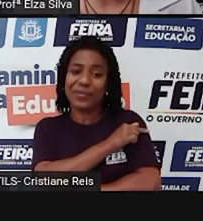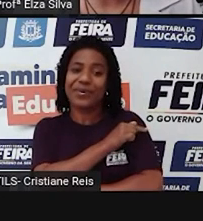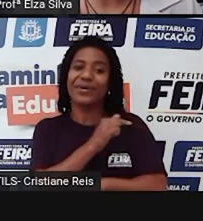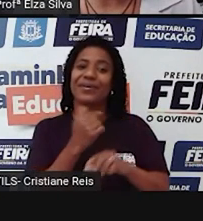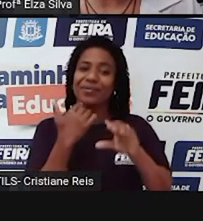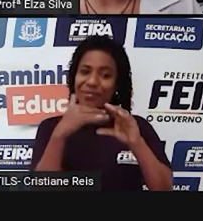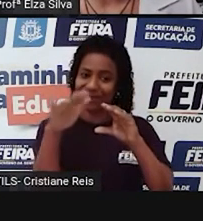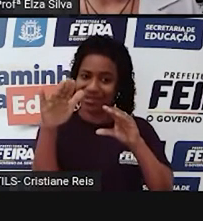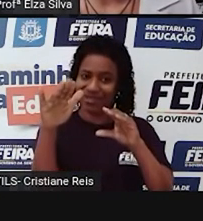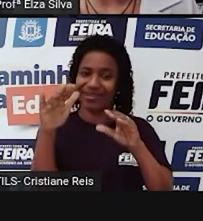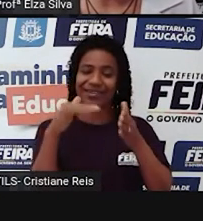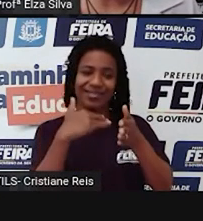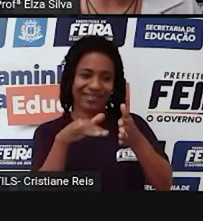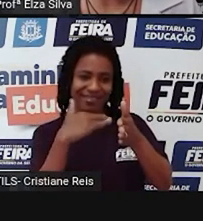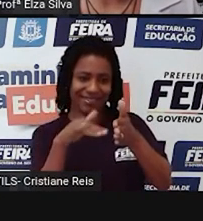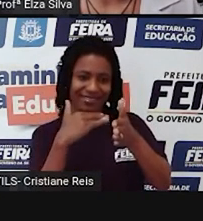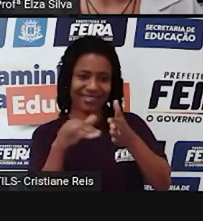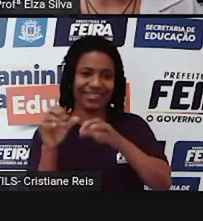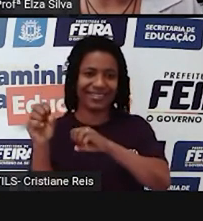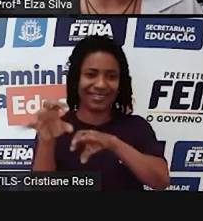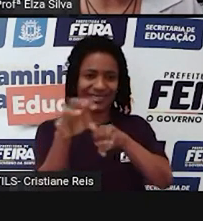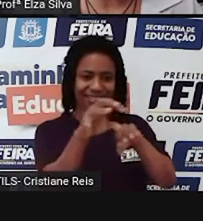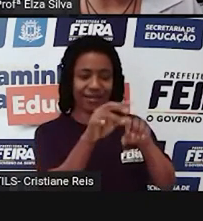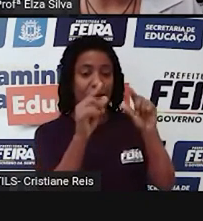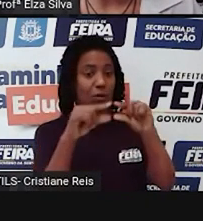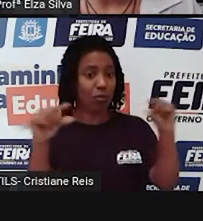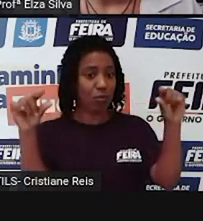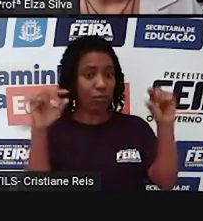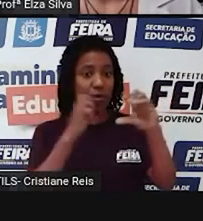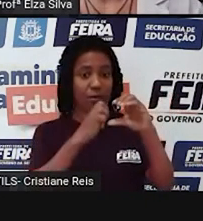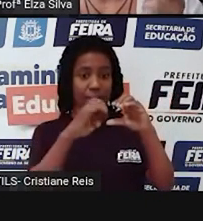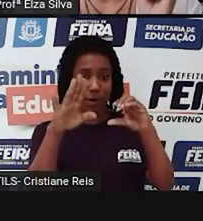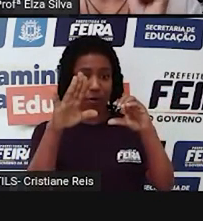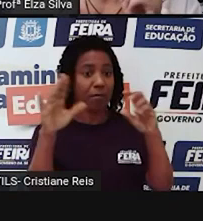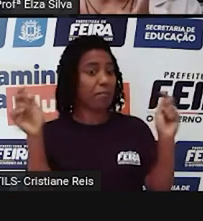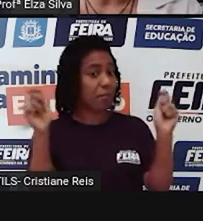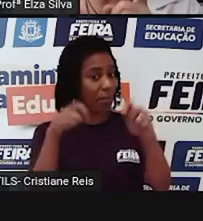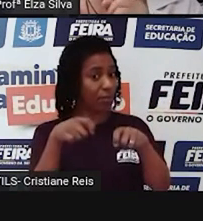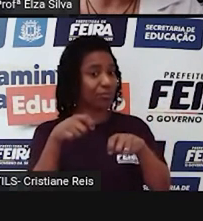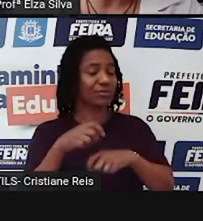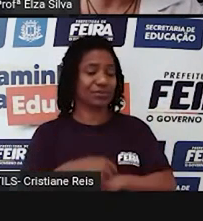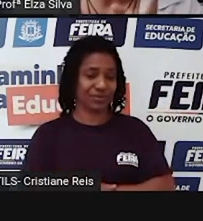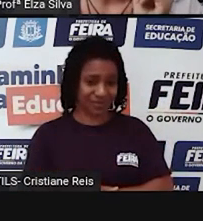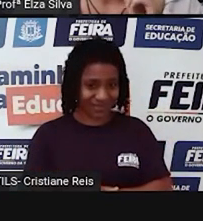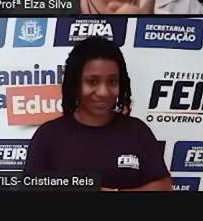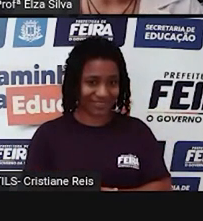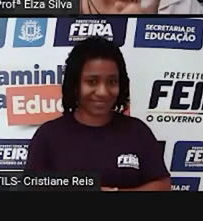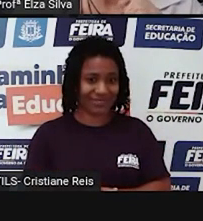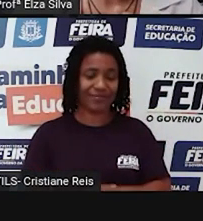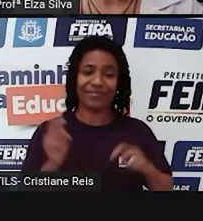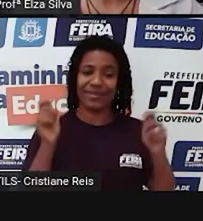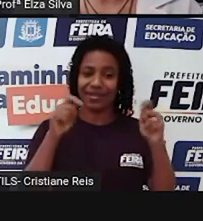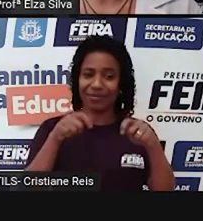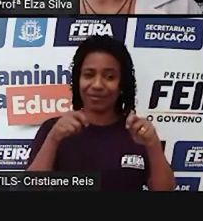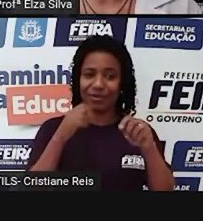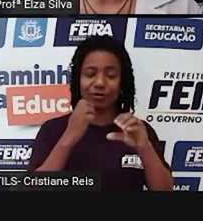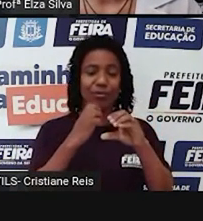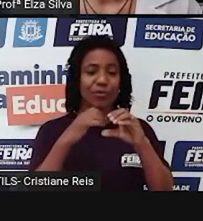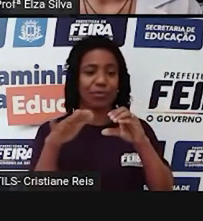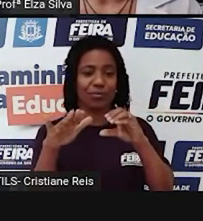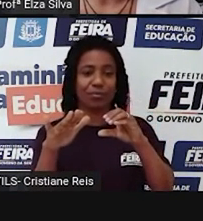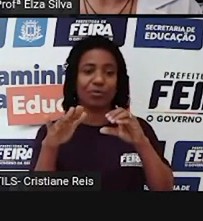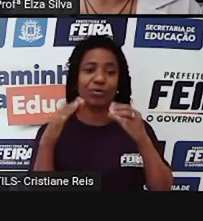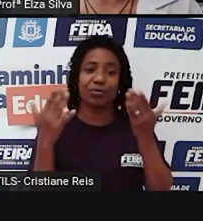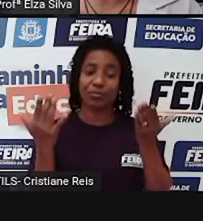.va.gov.br Então vocês podem enviar para este e-mail